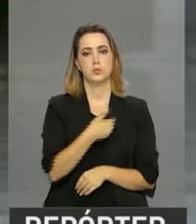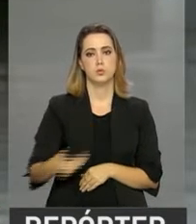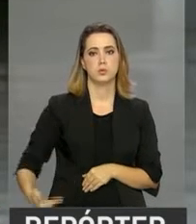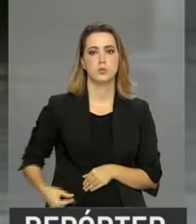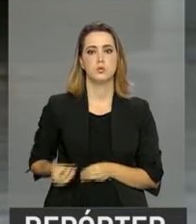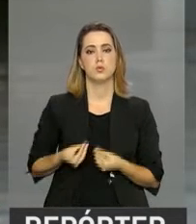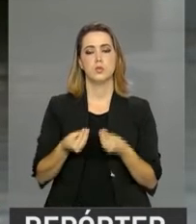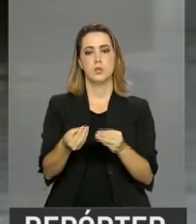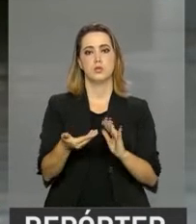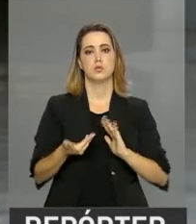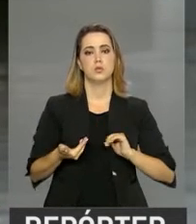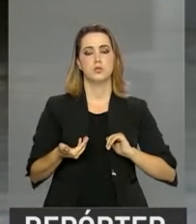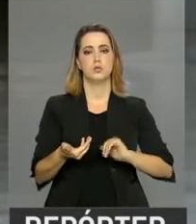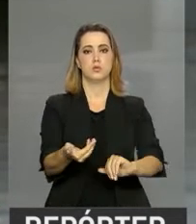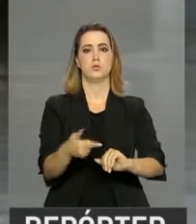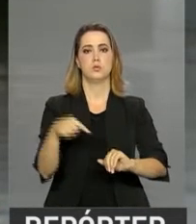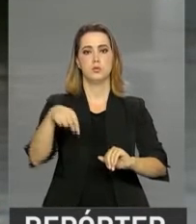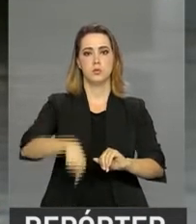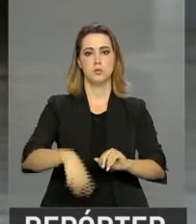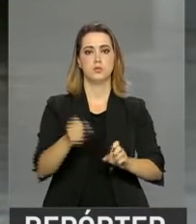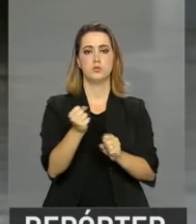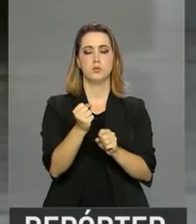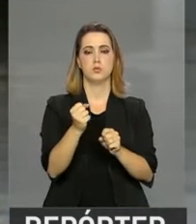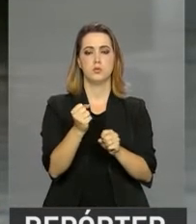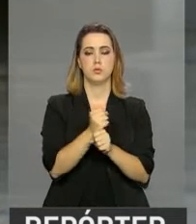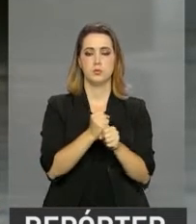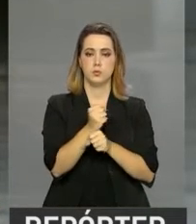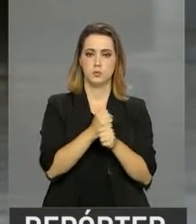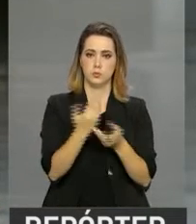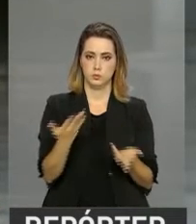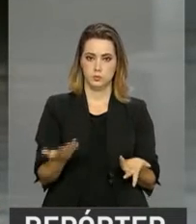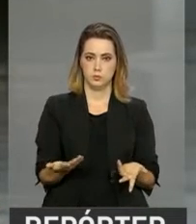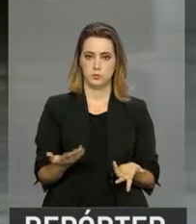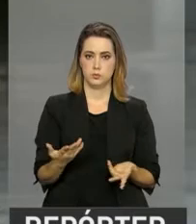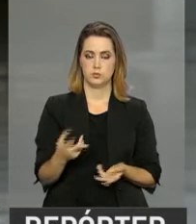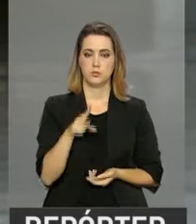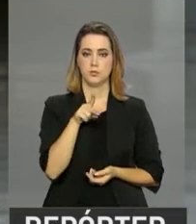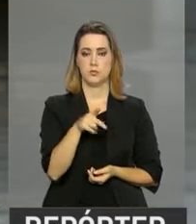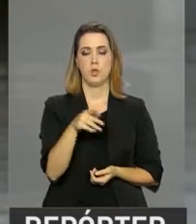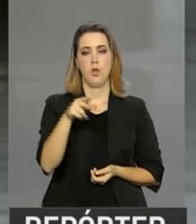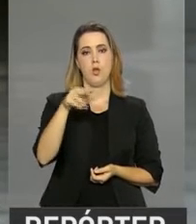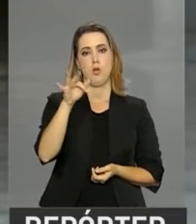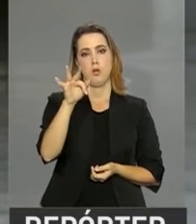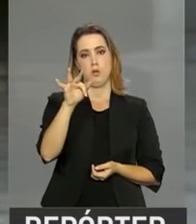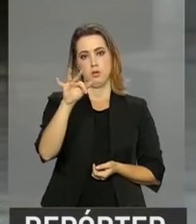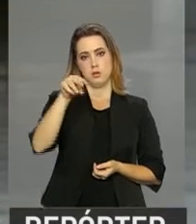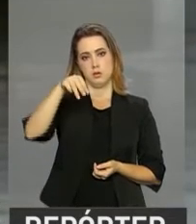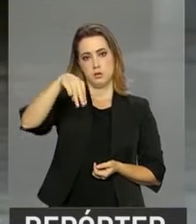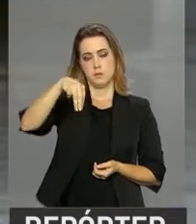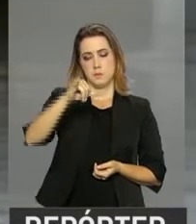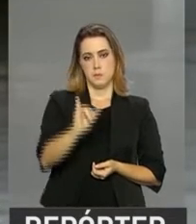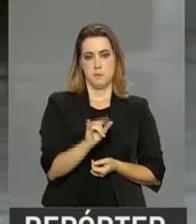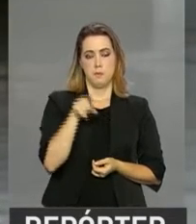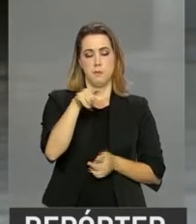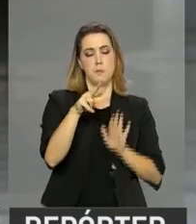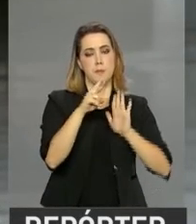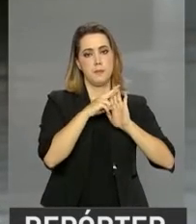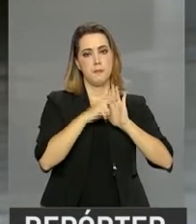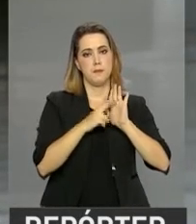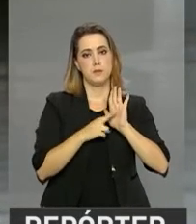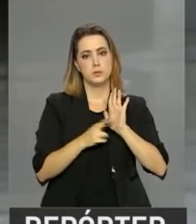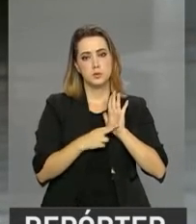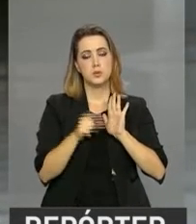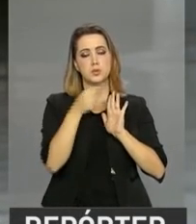ao Congresso ainda até o fim deste ano. Segundo o Fundo Monetário Internacional, neste relatório,